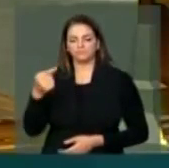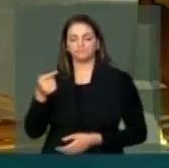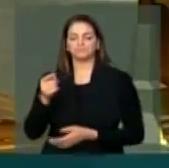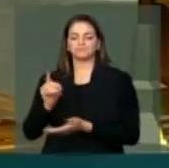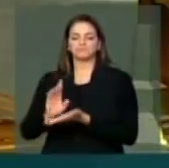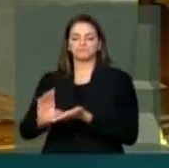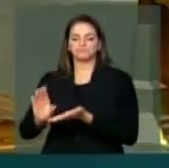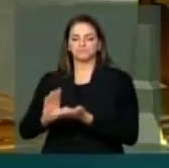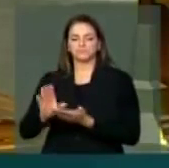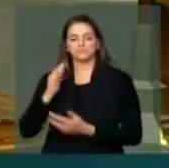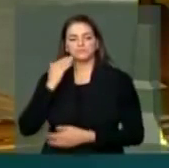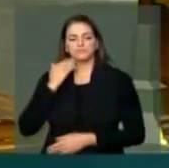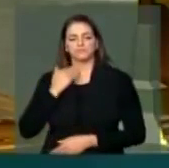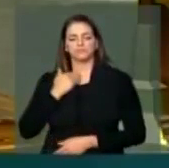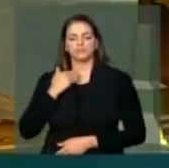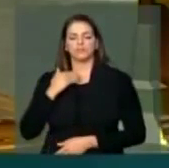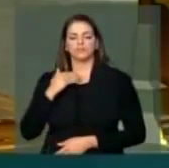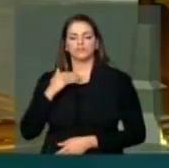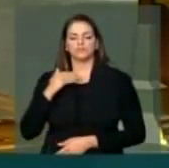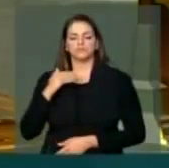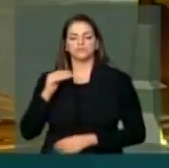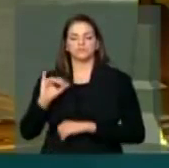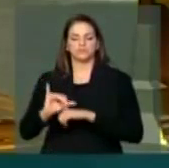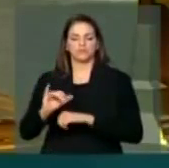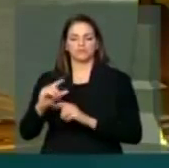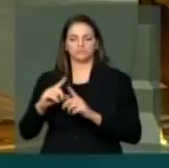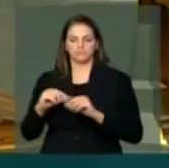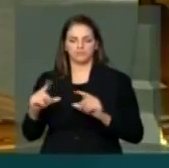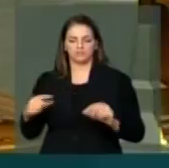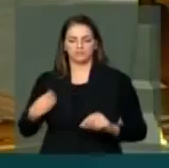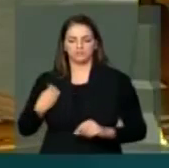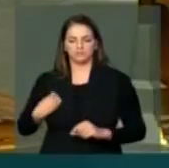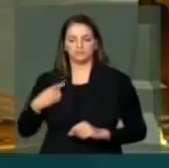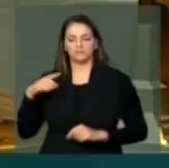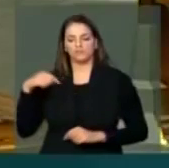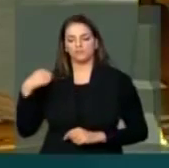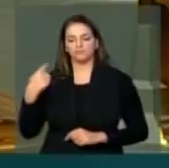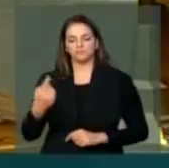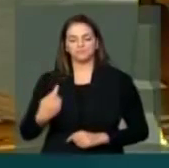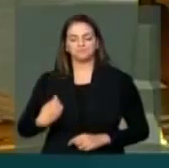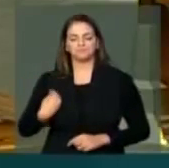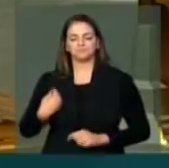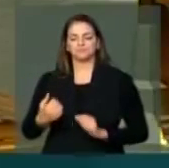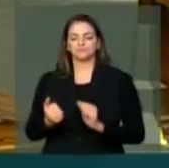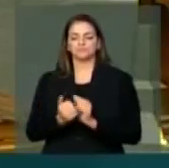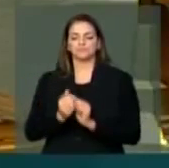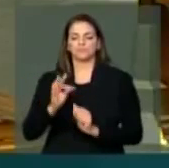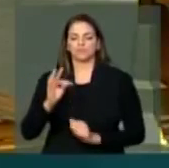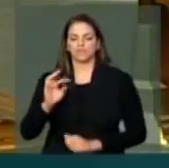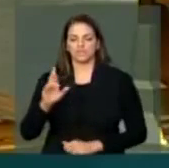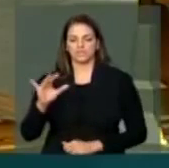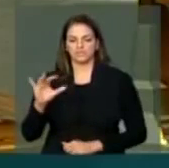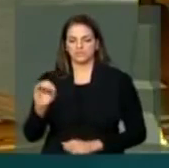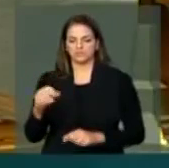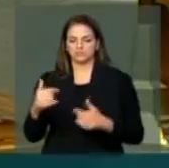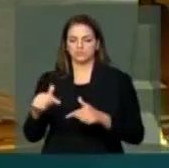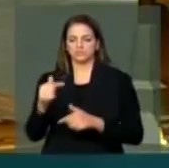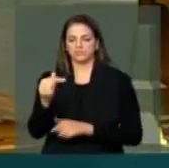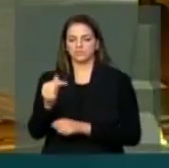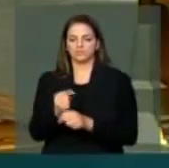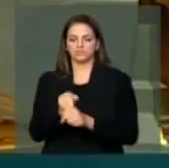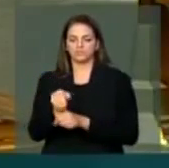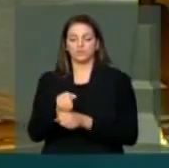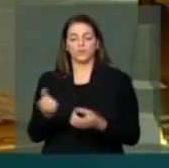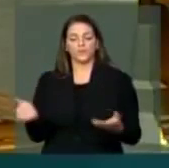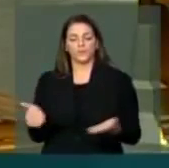atuou na Secretaria de Educação do governo do Ceará, na gestão de Itácio Seriçato, por sete anos. Atualmente, é